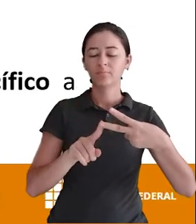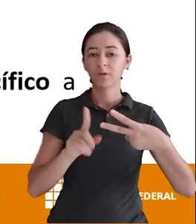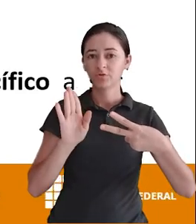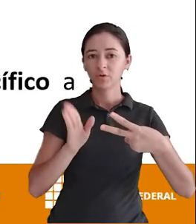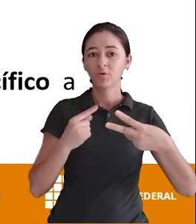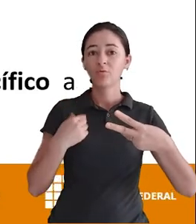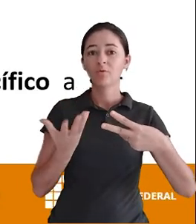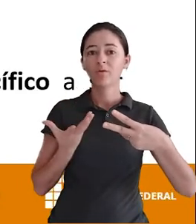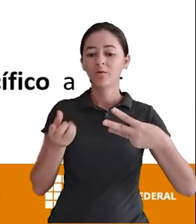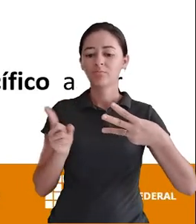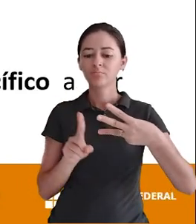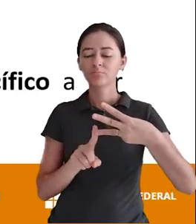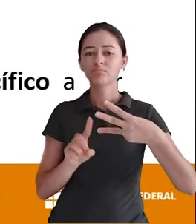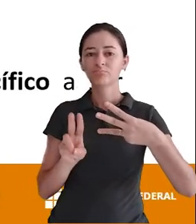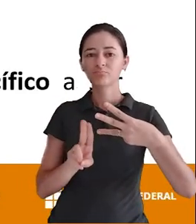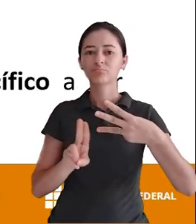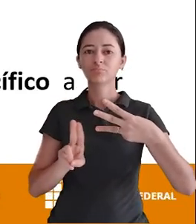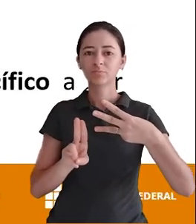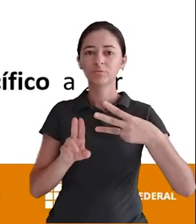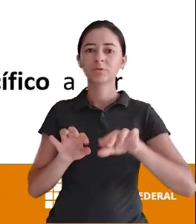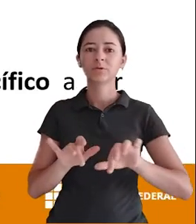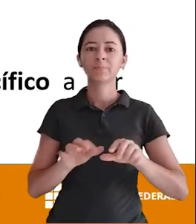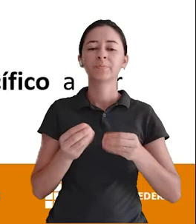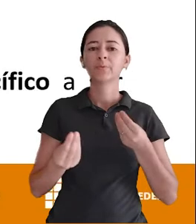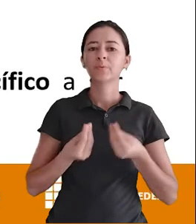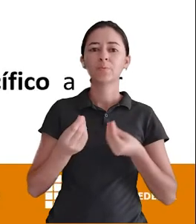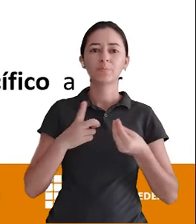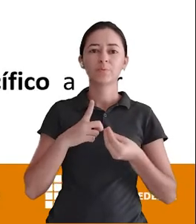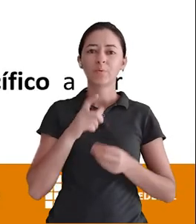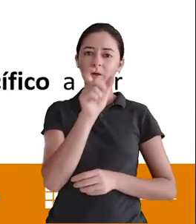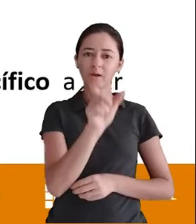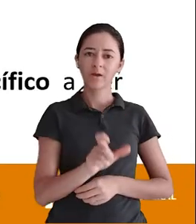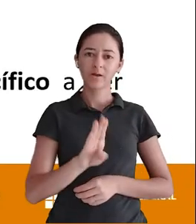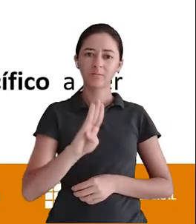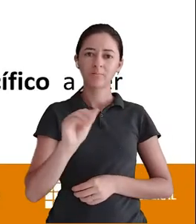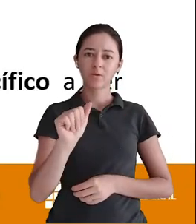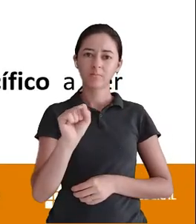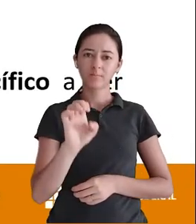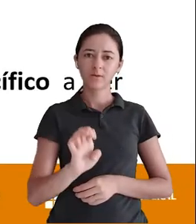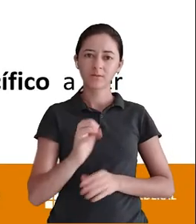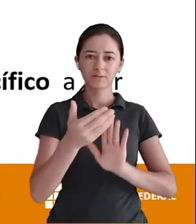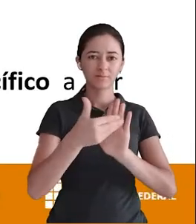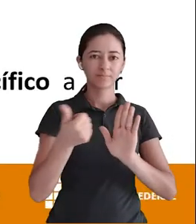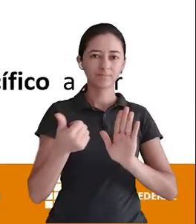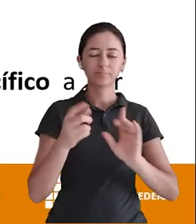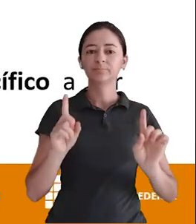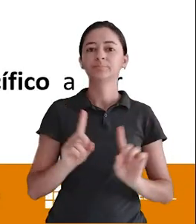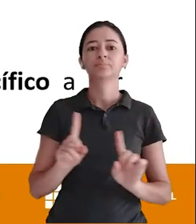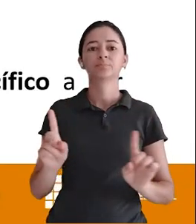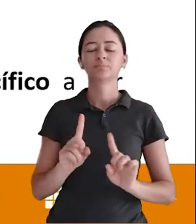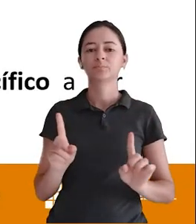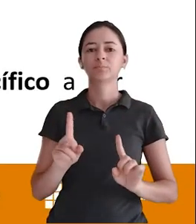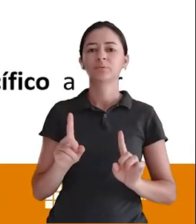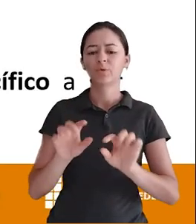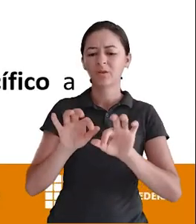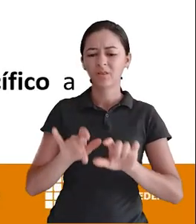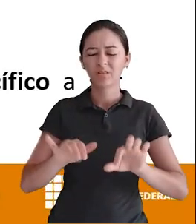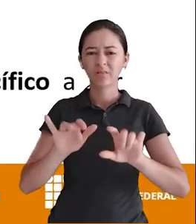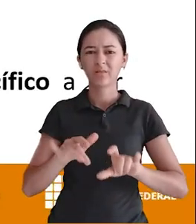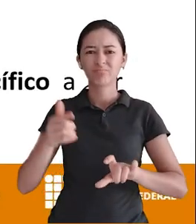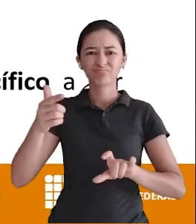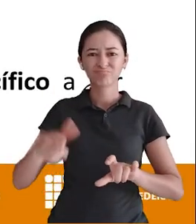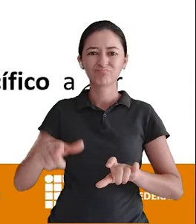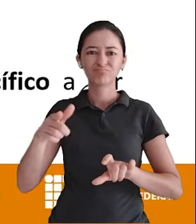determinada tabela Então eu não posso ir lá e apagar a base toda E executar aquele script de criação do banco de dados novamente